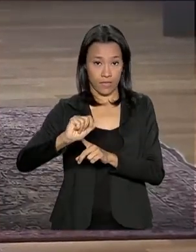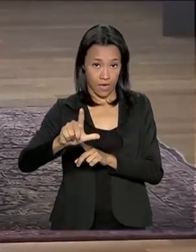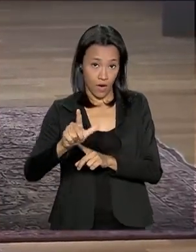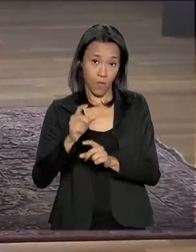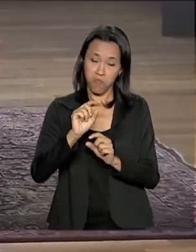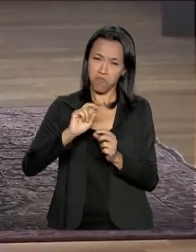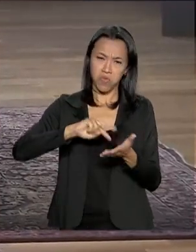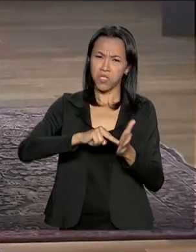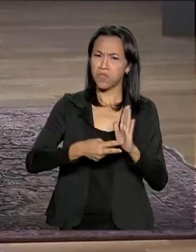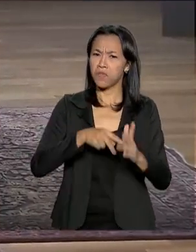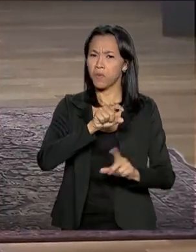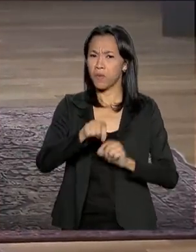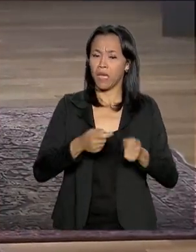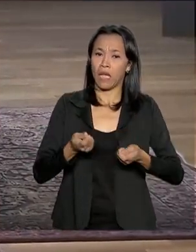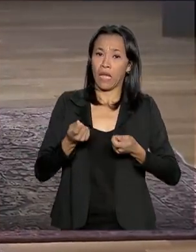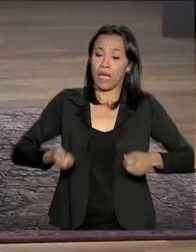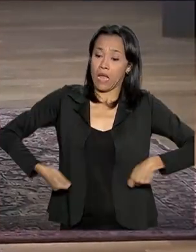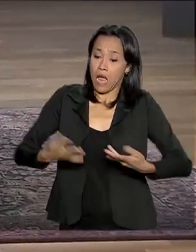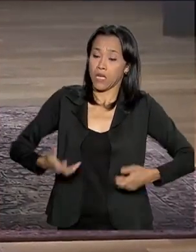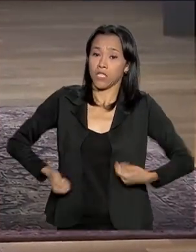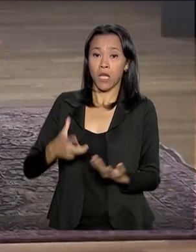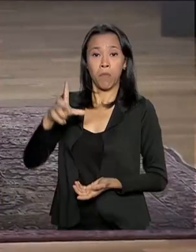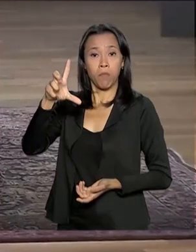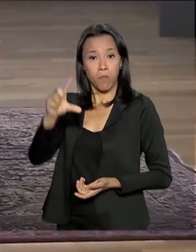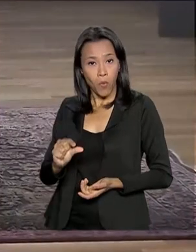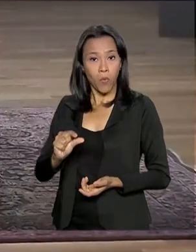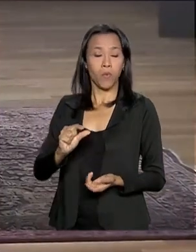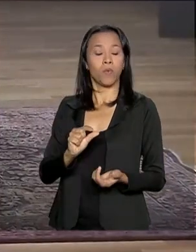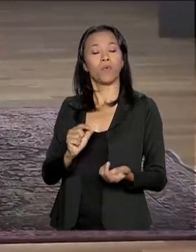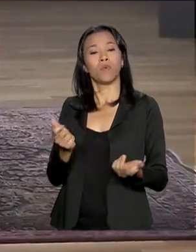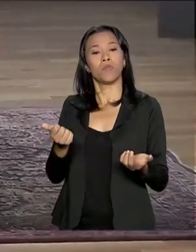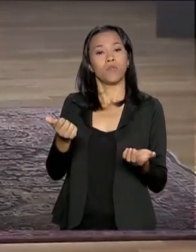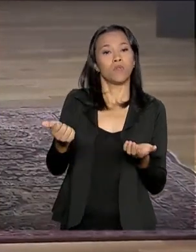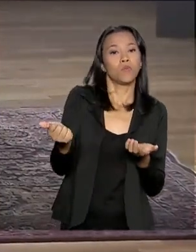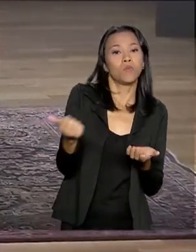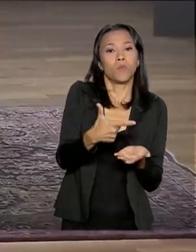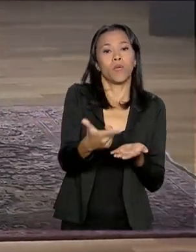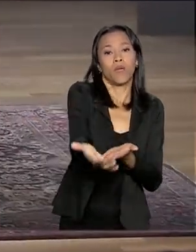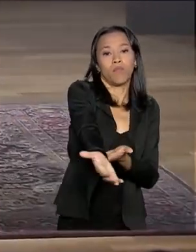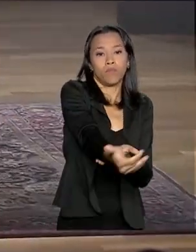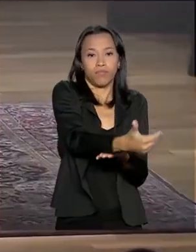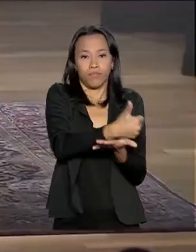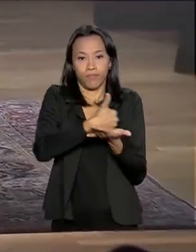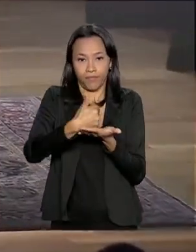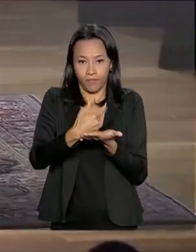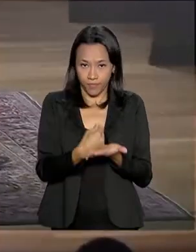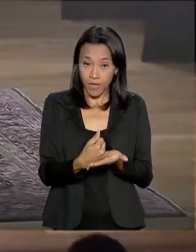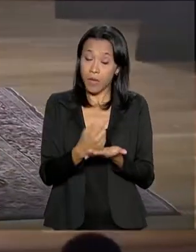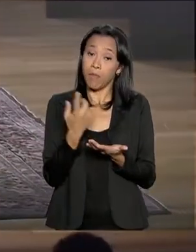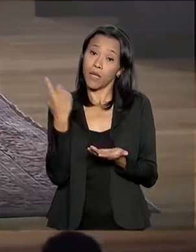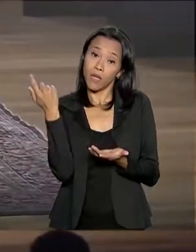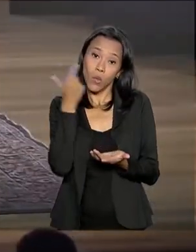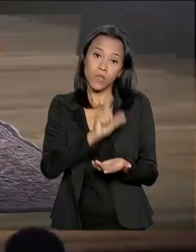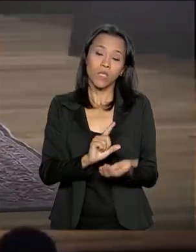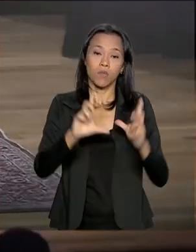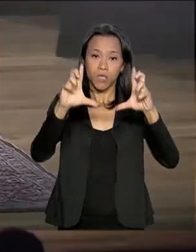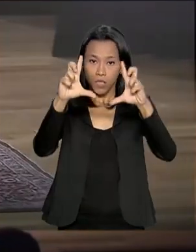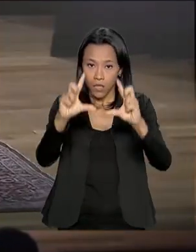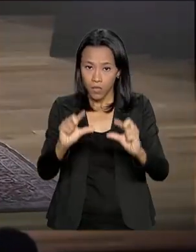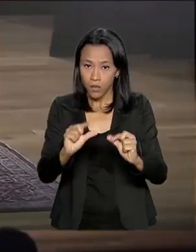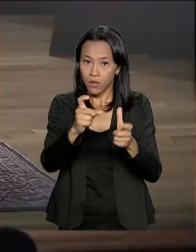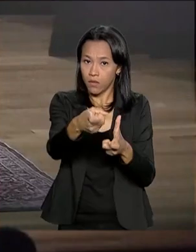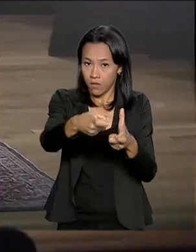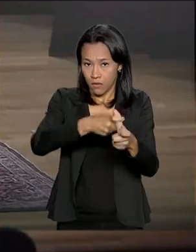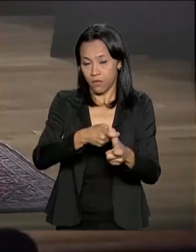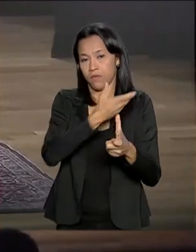menos do que arrecadamos para que pouco a pouco consigamos diminuir a dívida pública. Eu